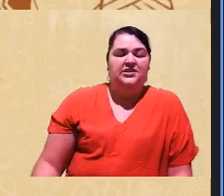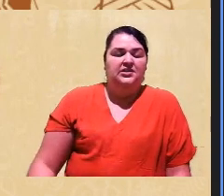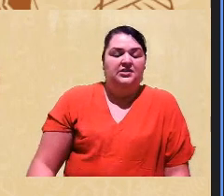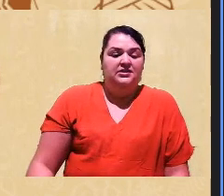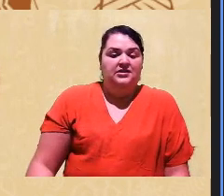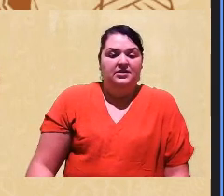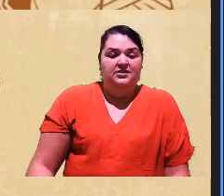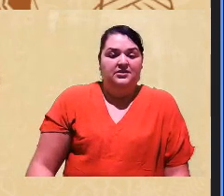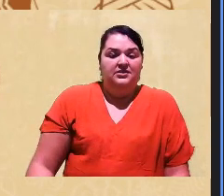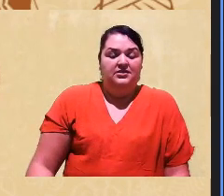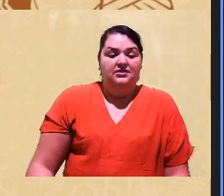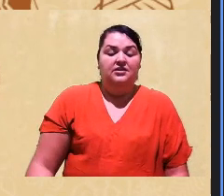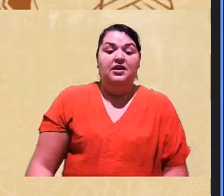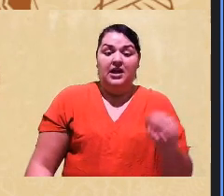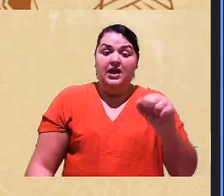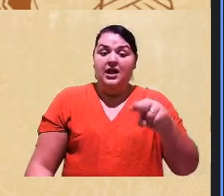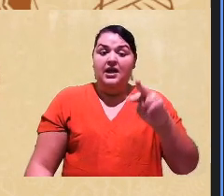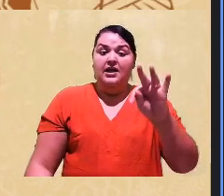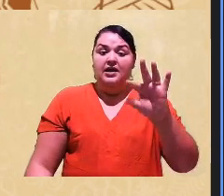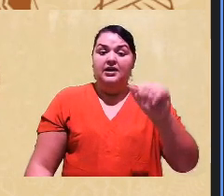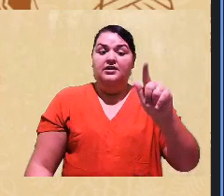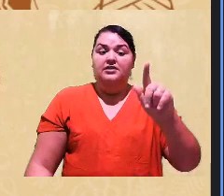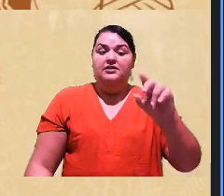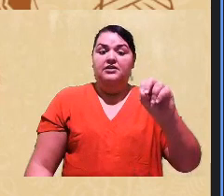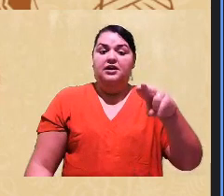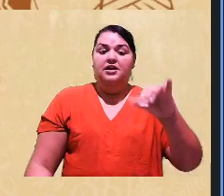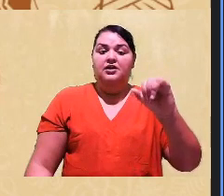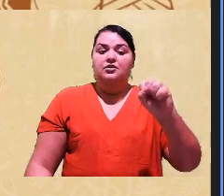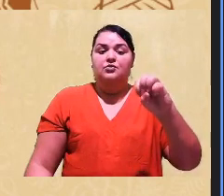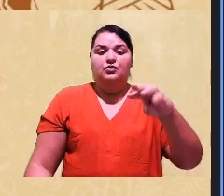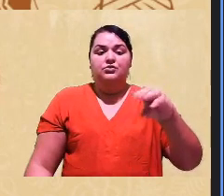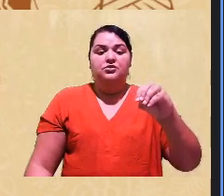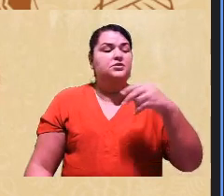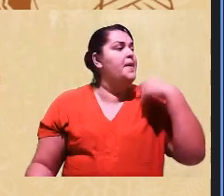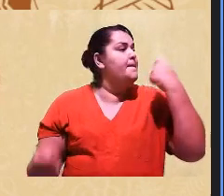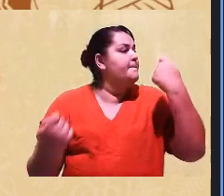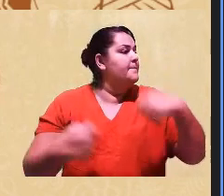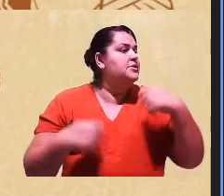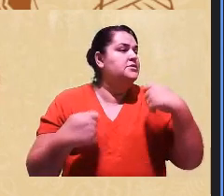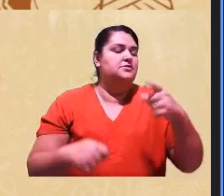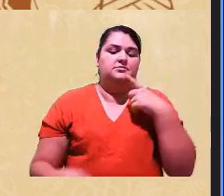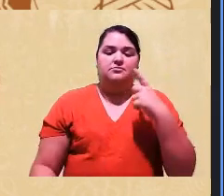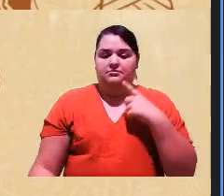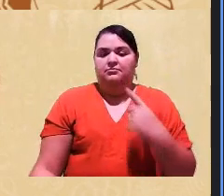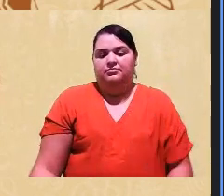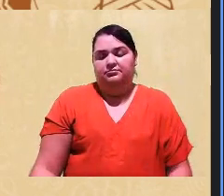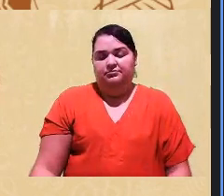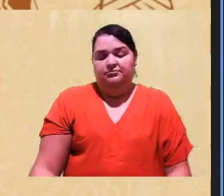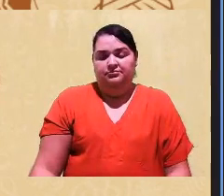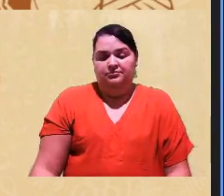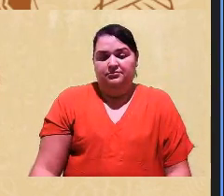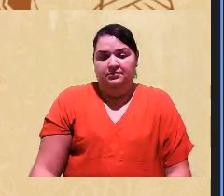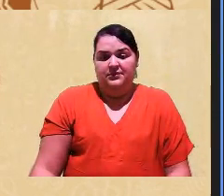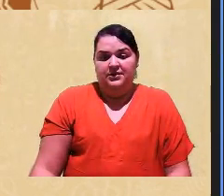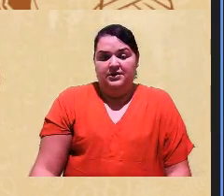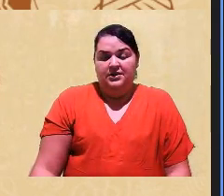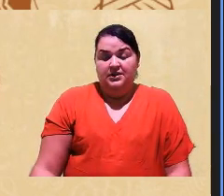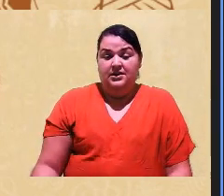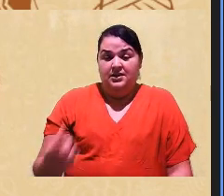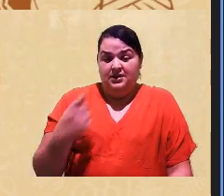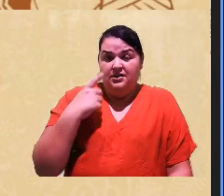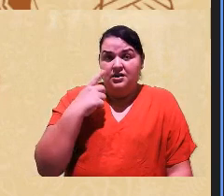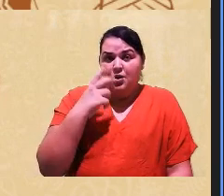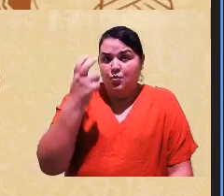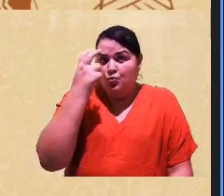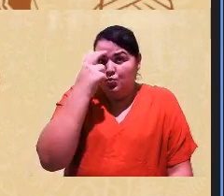antagonismo e uma certa dependência porque se eu coloco uma cultura